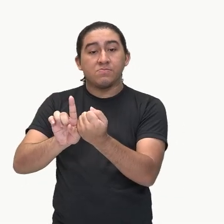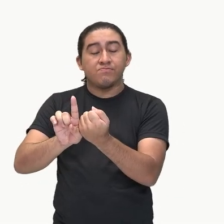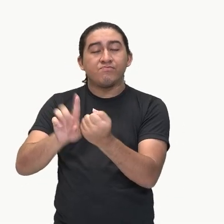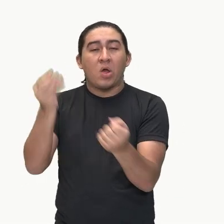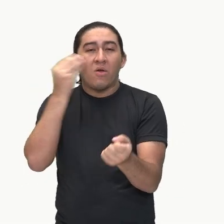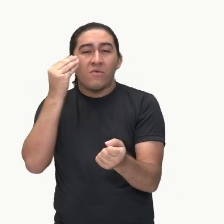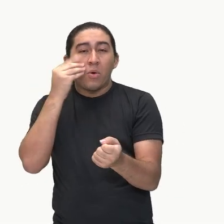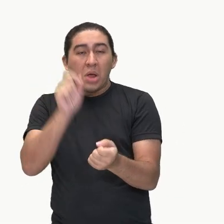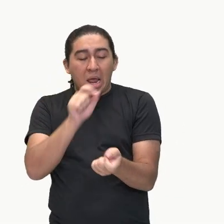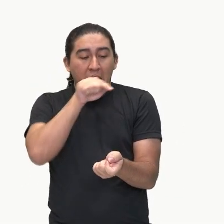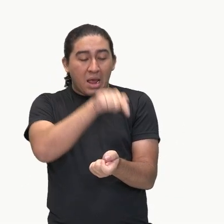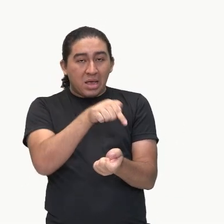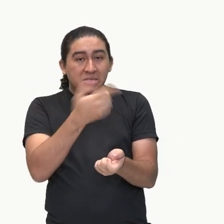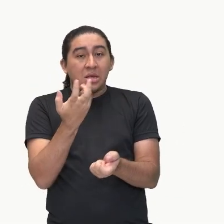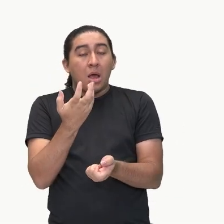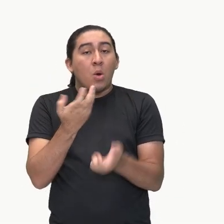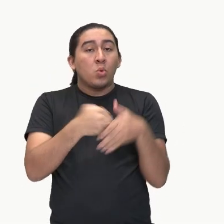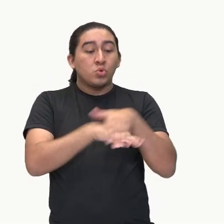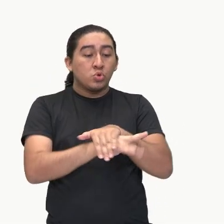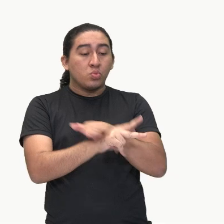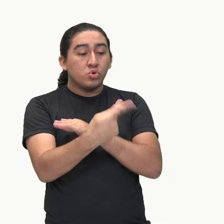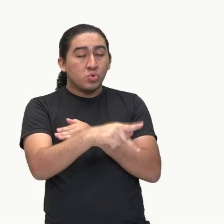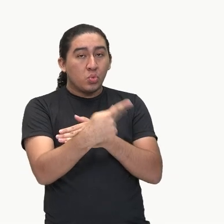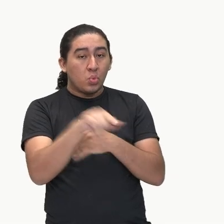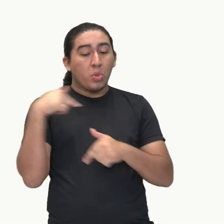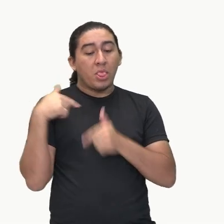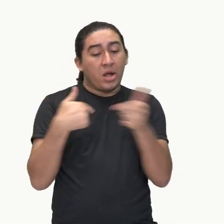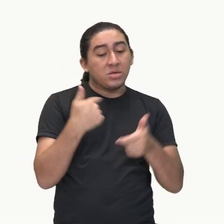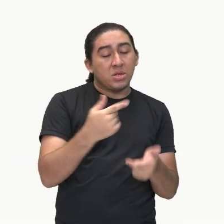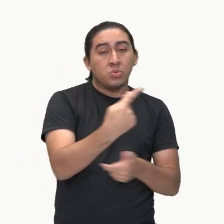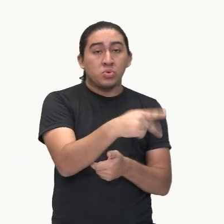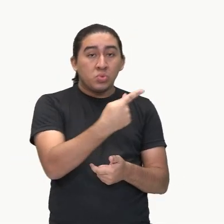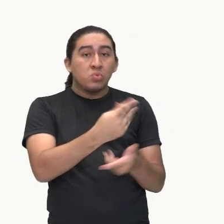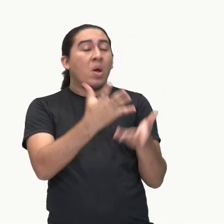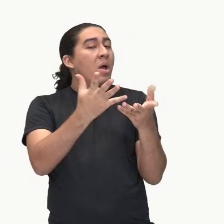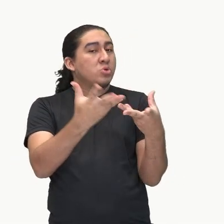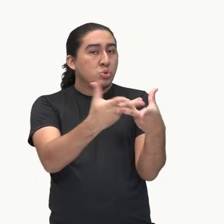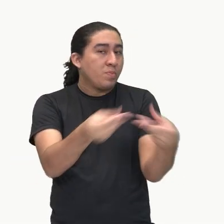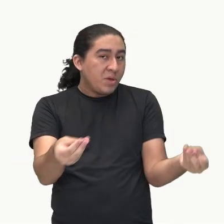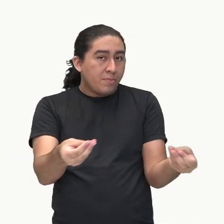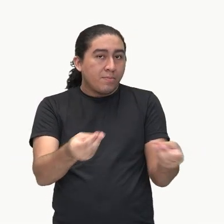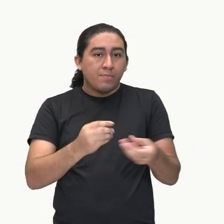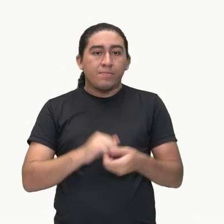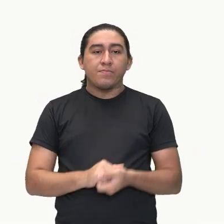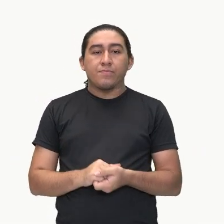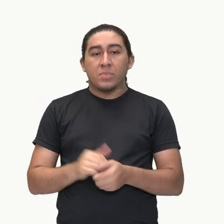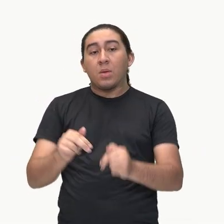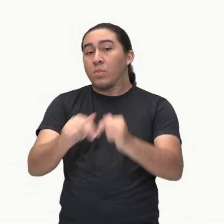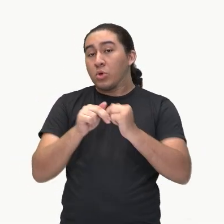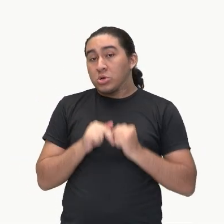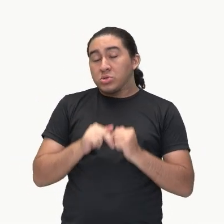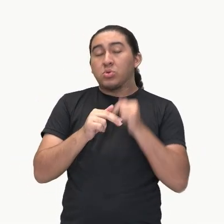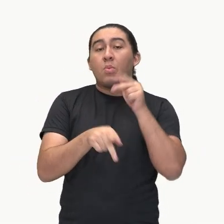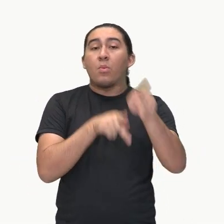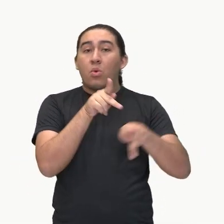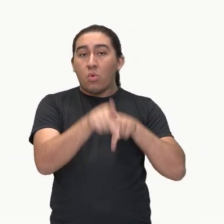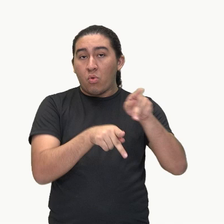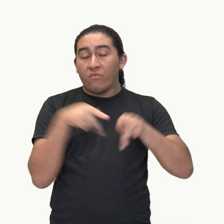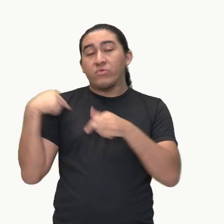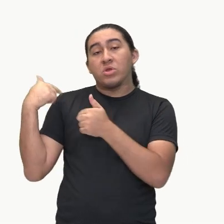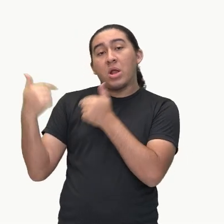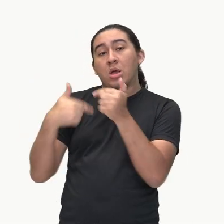extinguir determinadas tradições. Dessa forma, as populações tradicionais